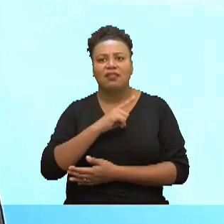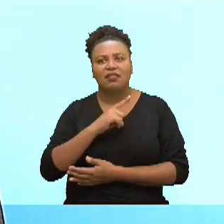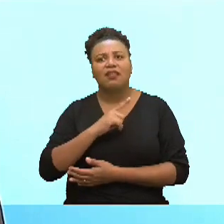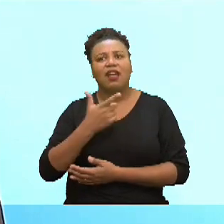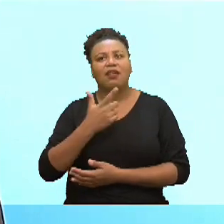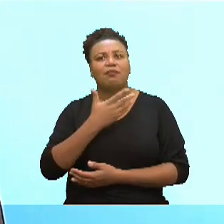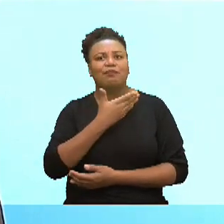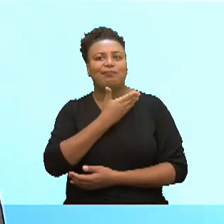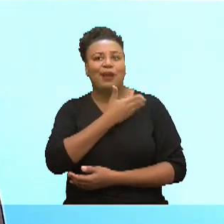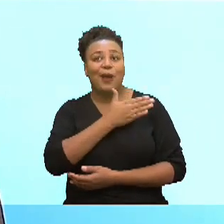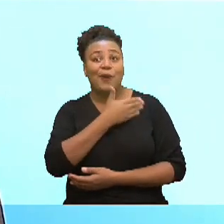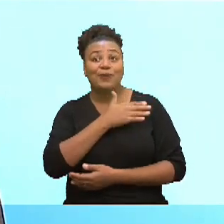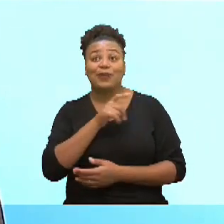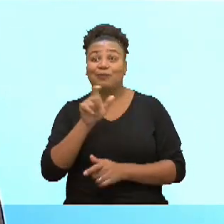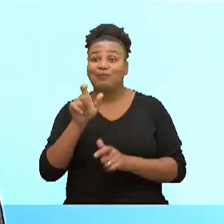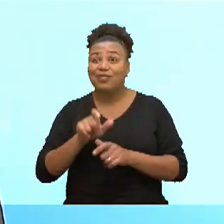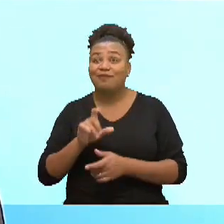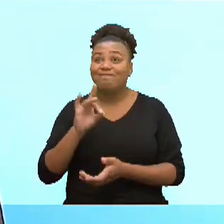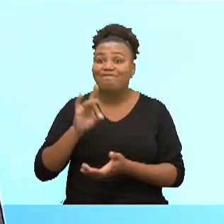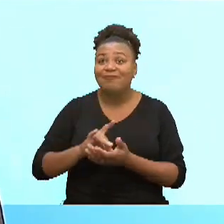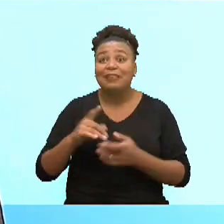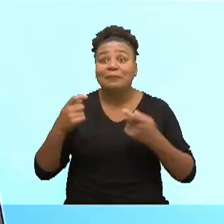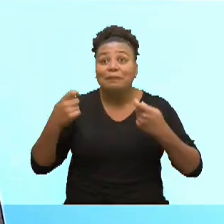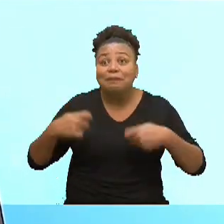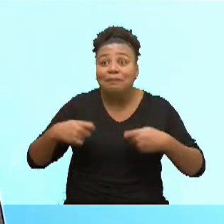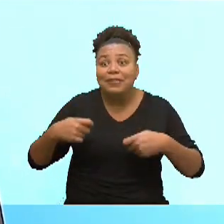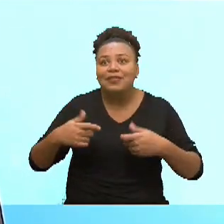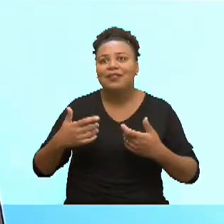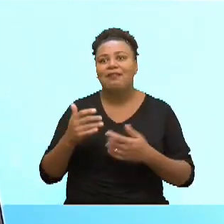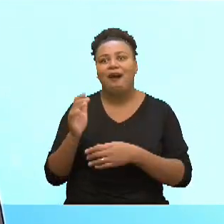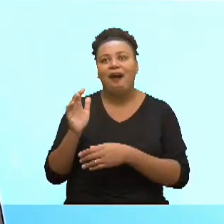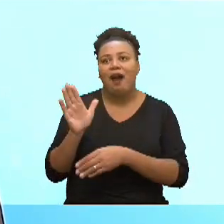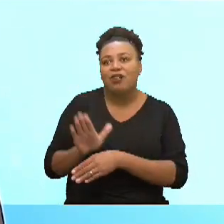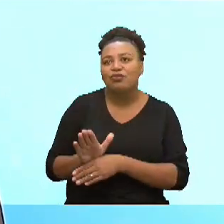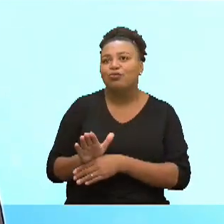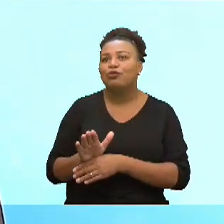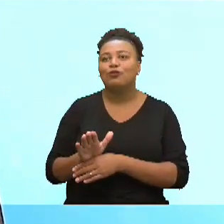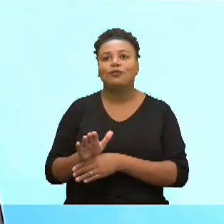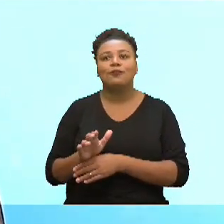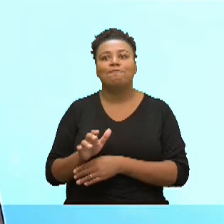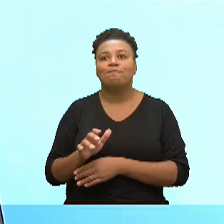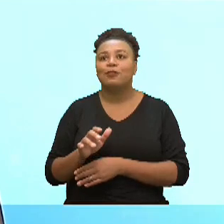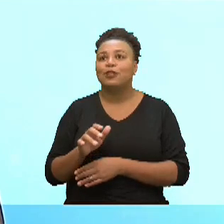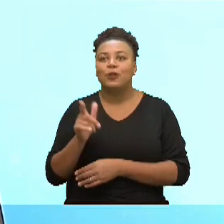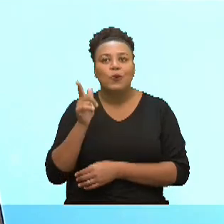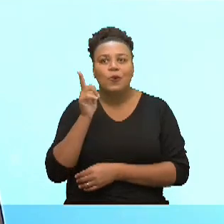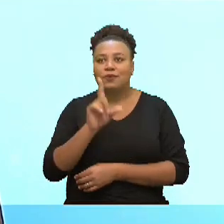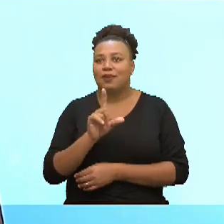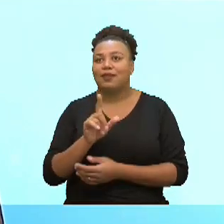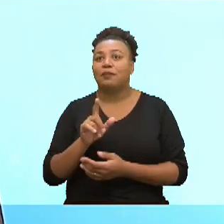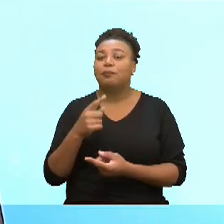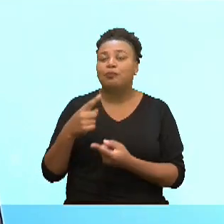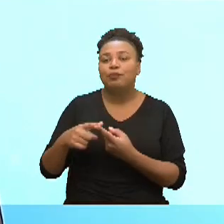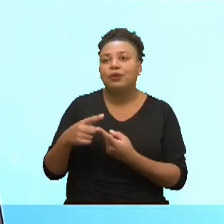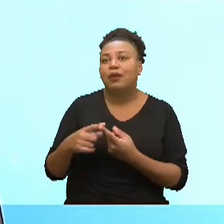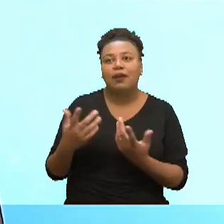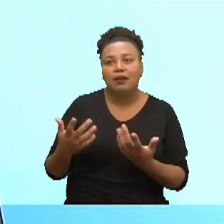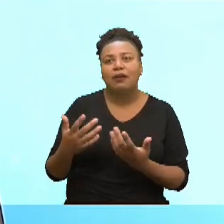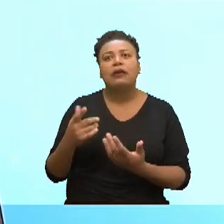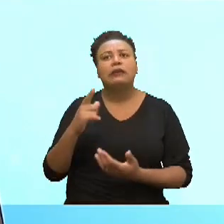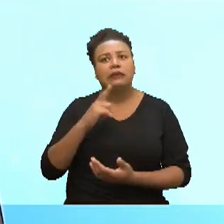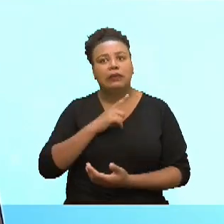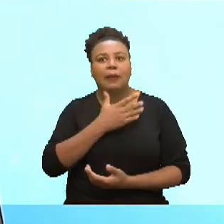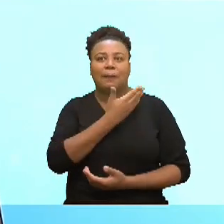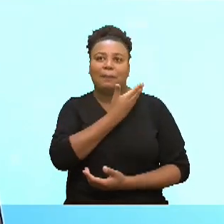preconceito, né, que a pessoa realmente está precisando, né, de ajuda e não busca, e não busca, sim. enfim, há